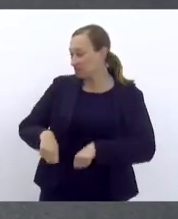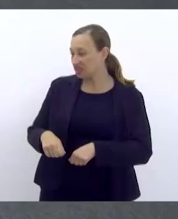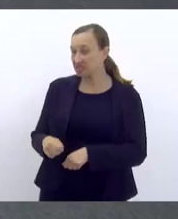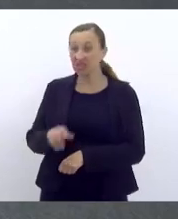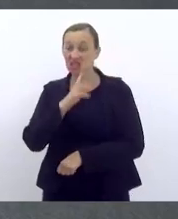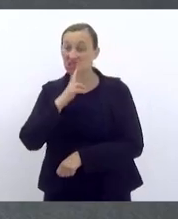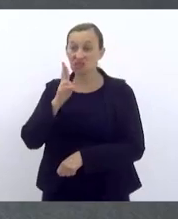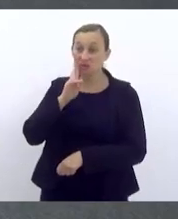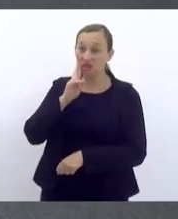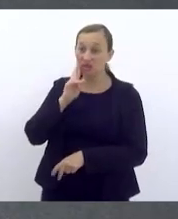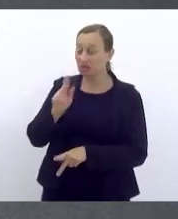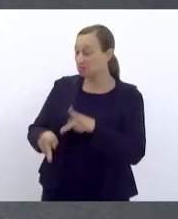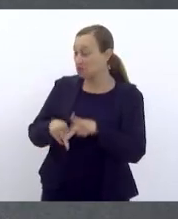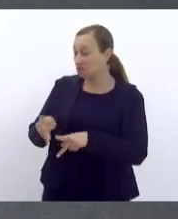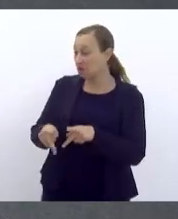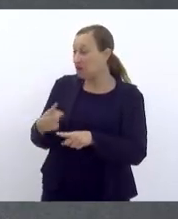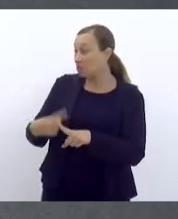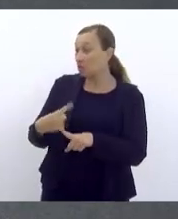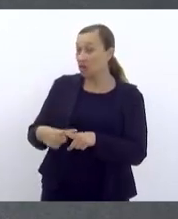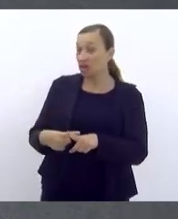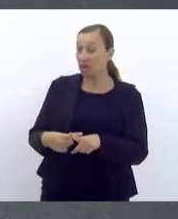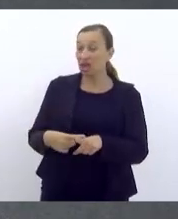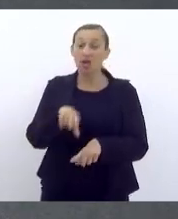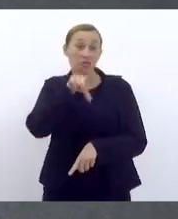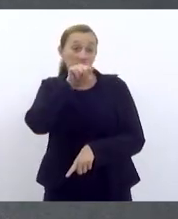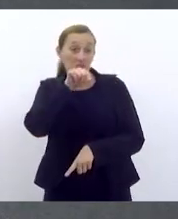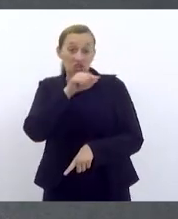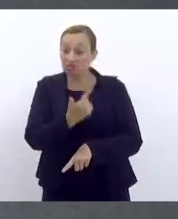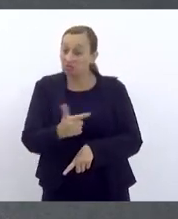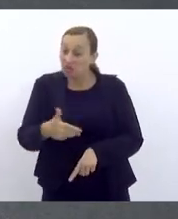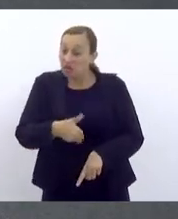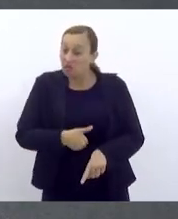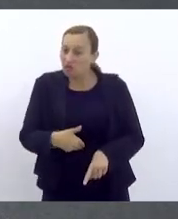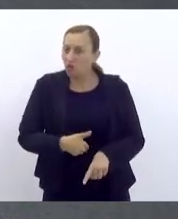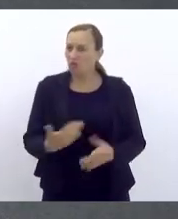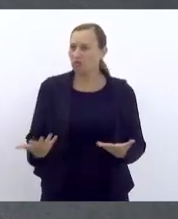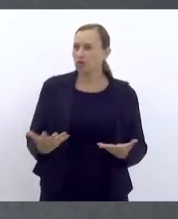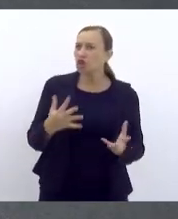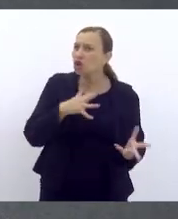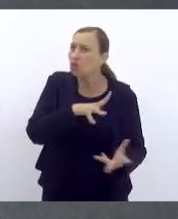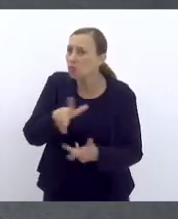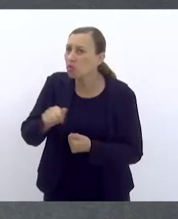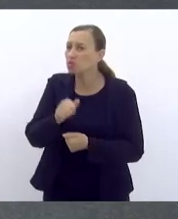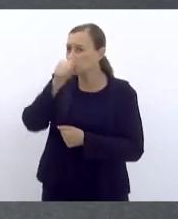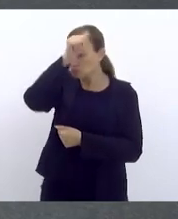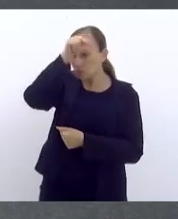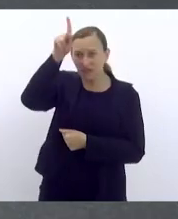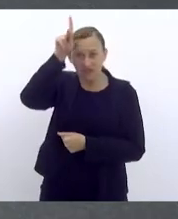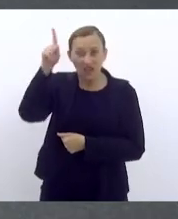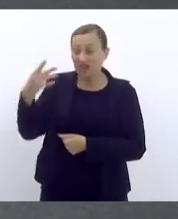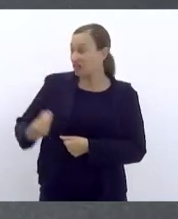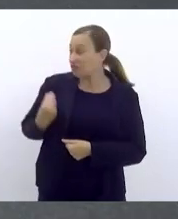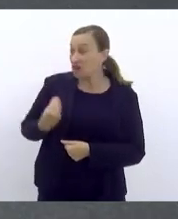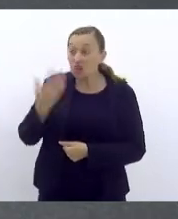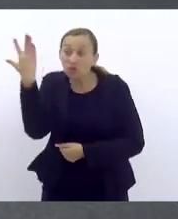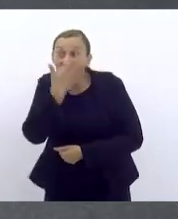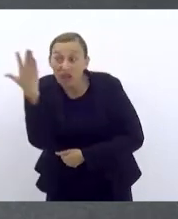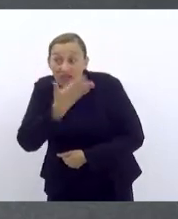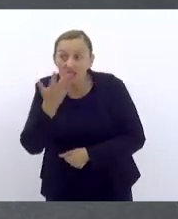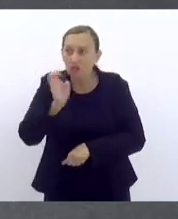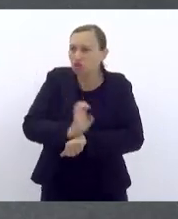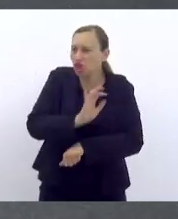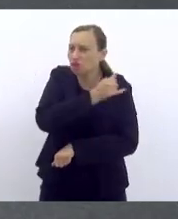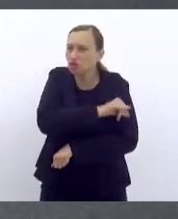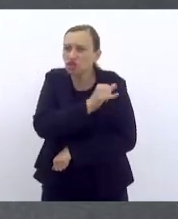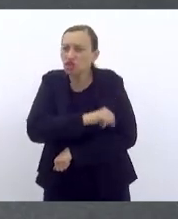popular porque Mesquita não tem fome. Que mundo que esse prefeito está vivendo, que não está vendo, que no estado do Rio de